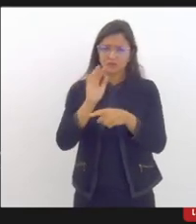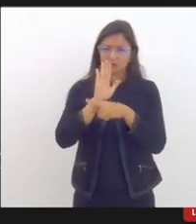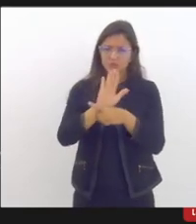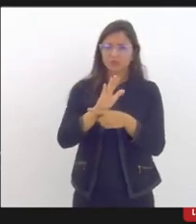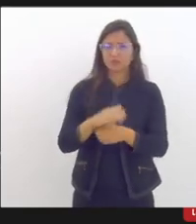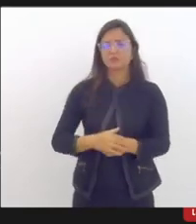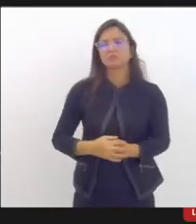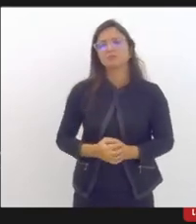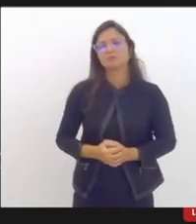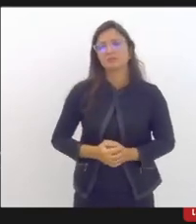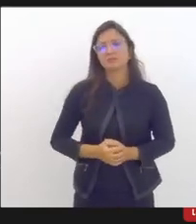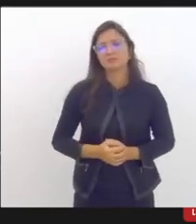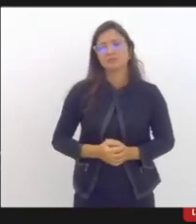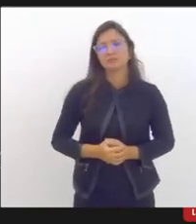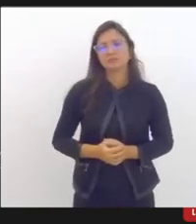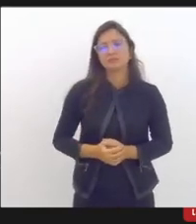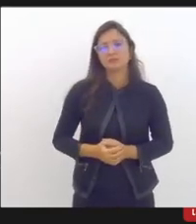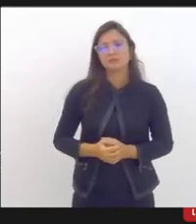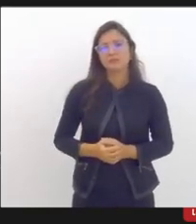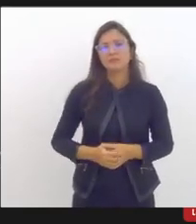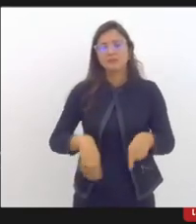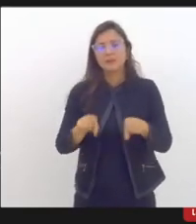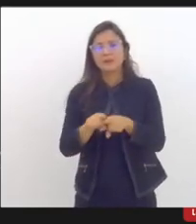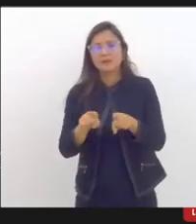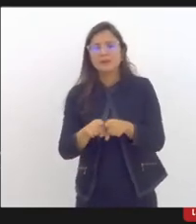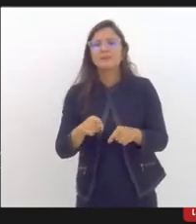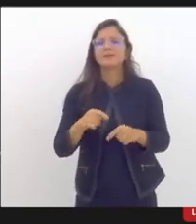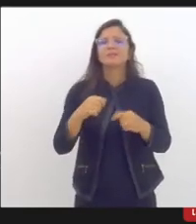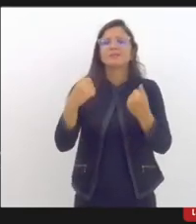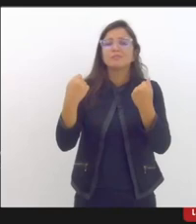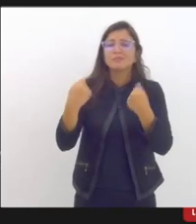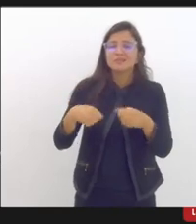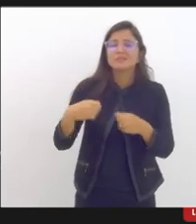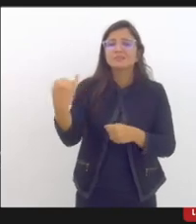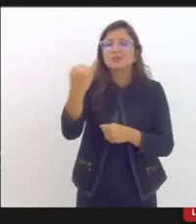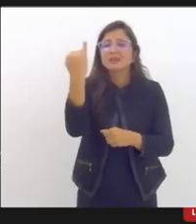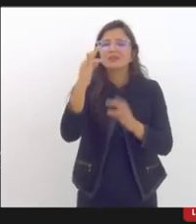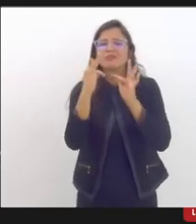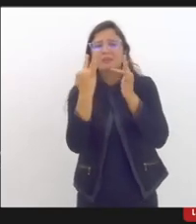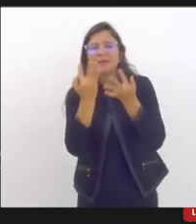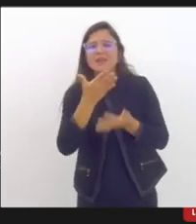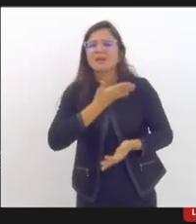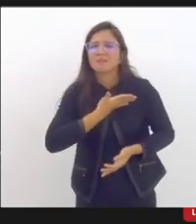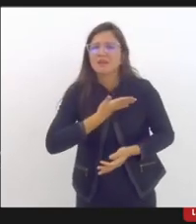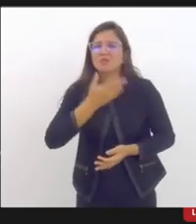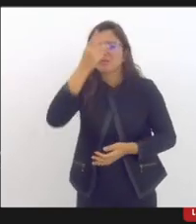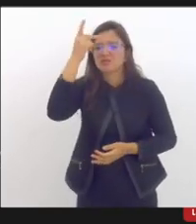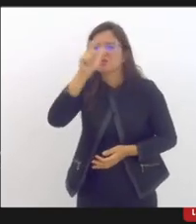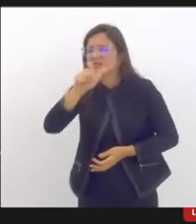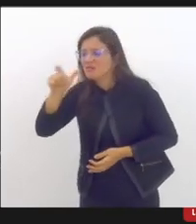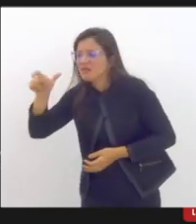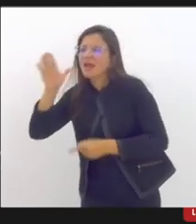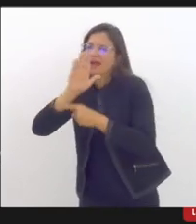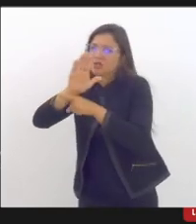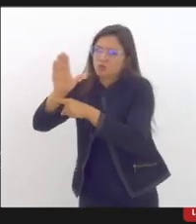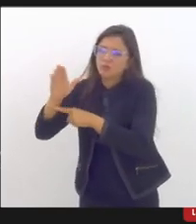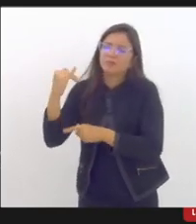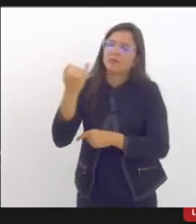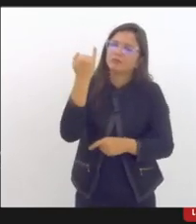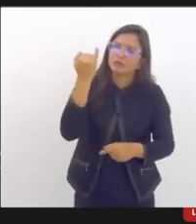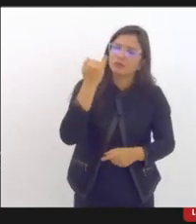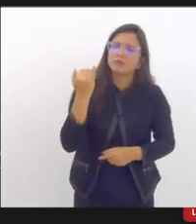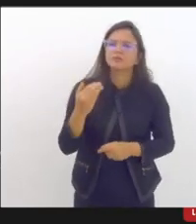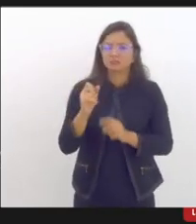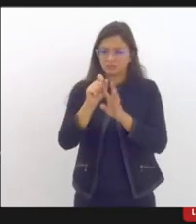Então, sempre reforçando essa questão da ideia da rede de apoio, né? Enfim, então a gente vai estar ao longo de todo esse